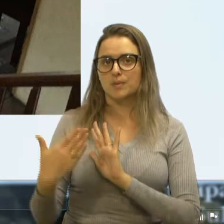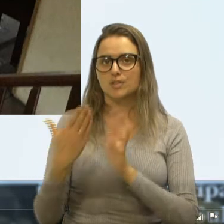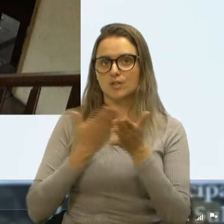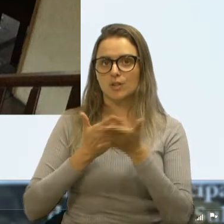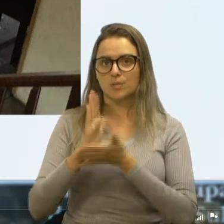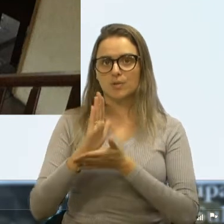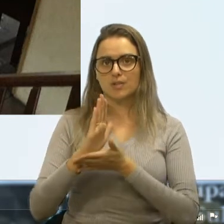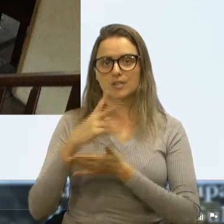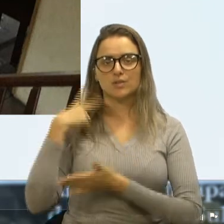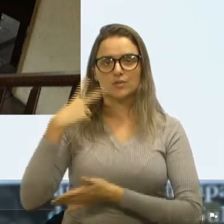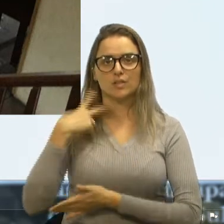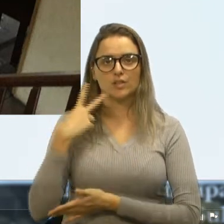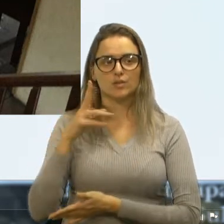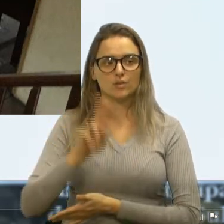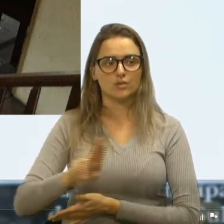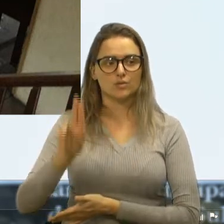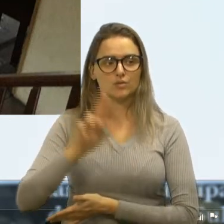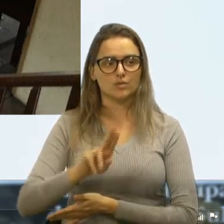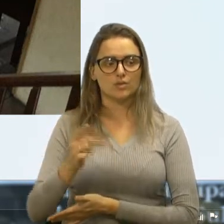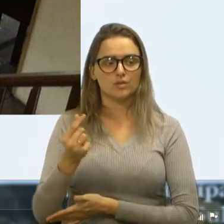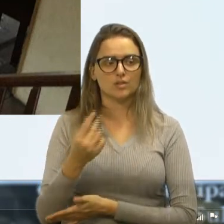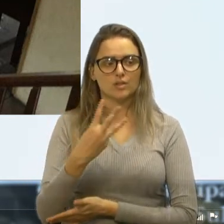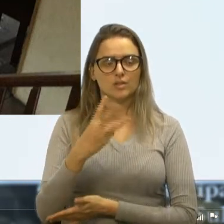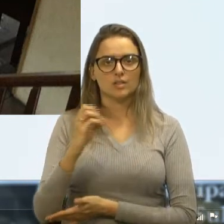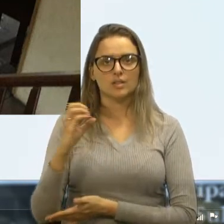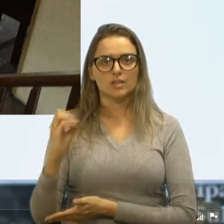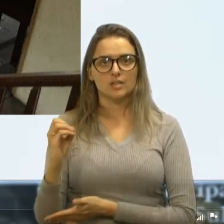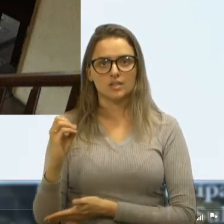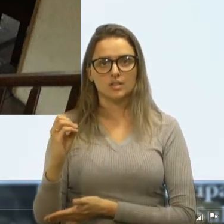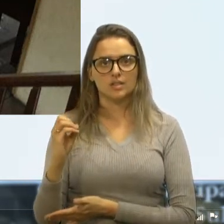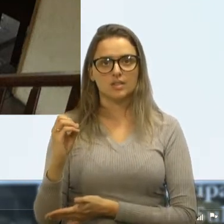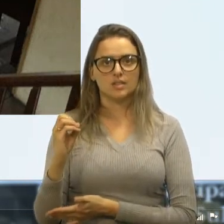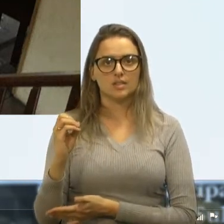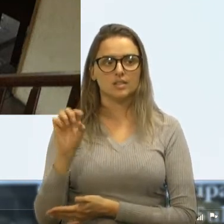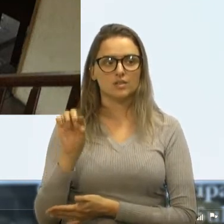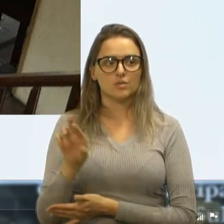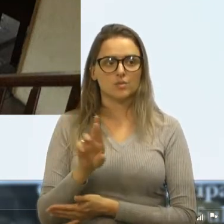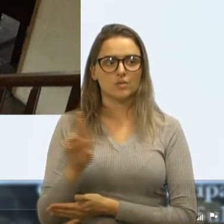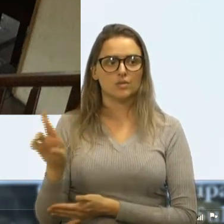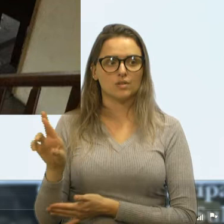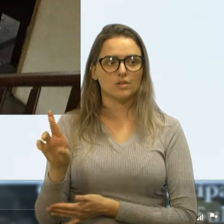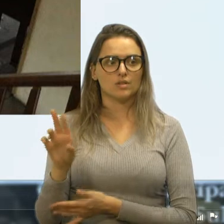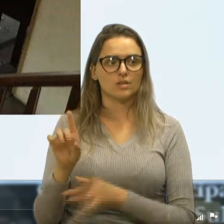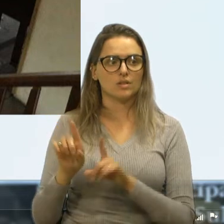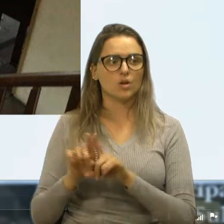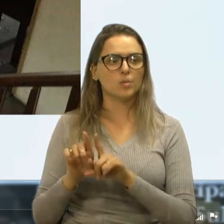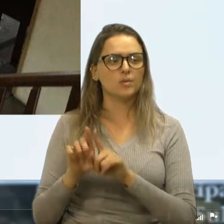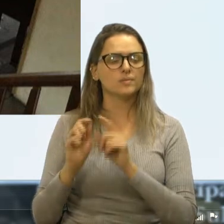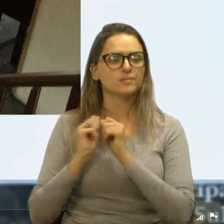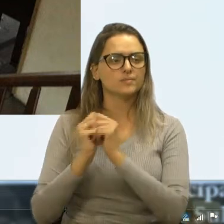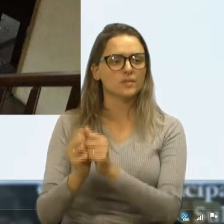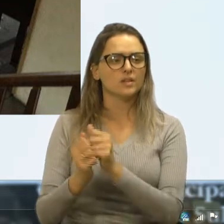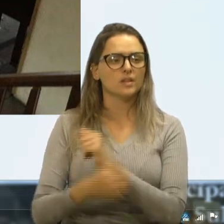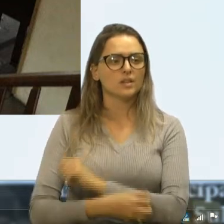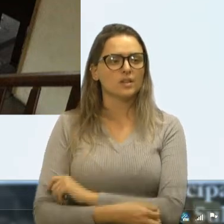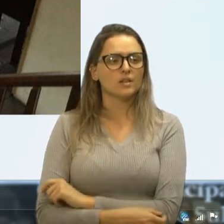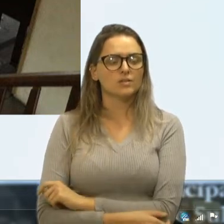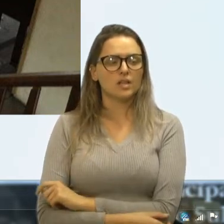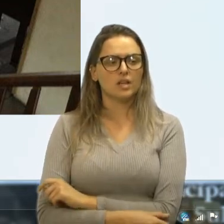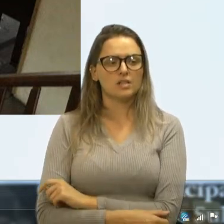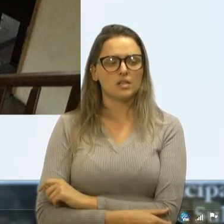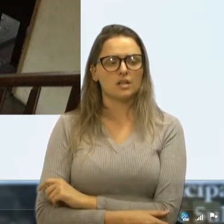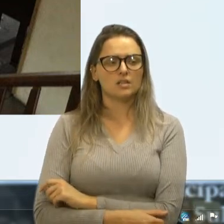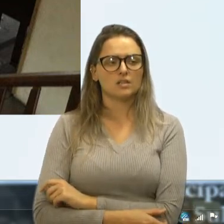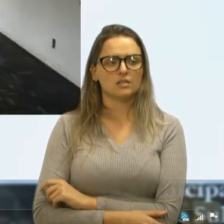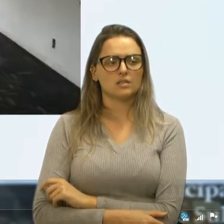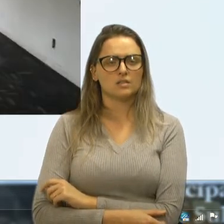do vereador para usar, por exemplo, 300 mil reais para trocar o telhado daquele prédio. Duvido o vereador que vota contra, mas o município